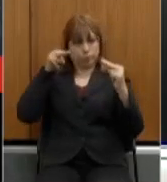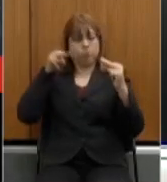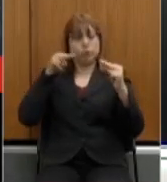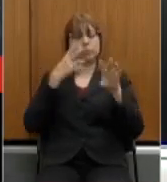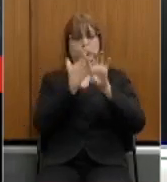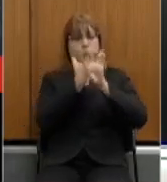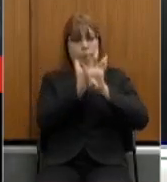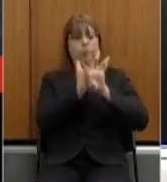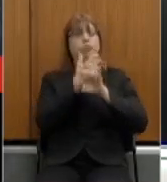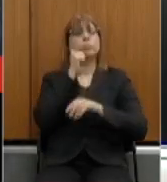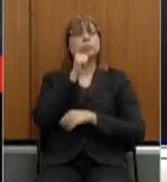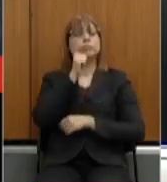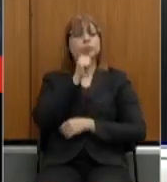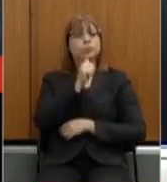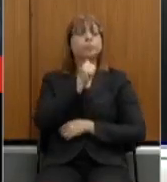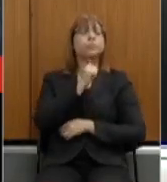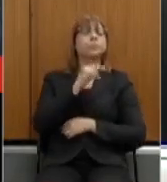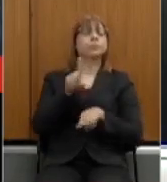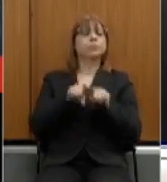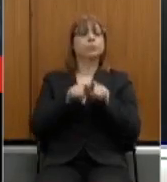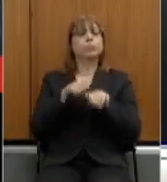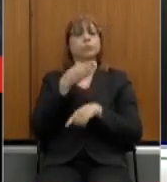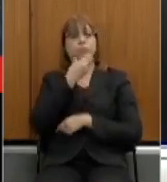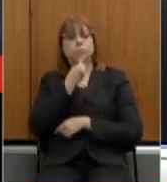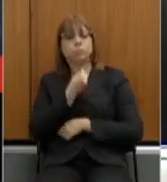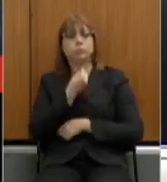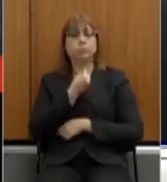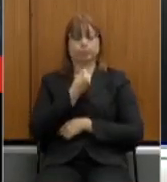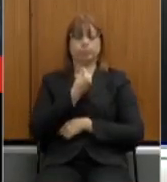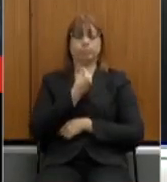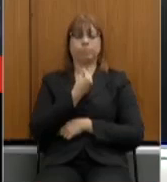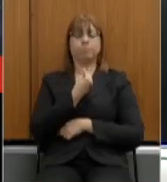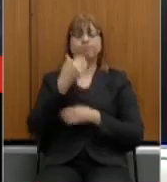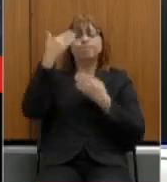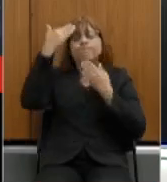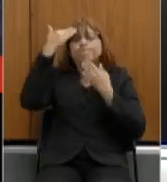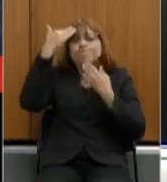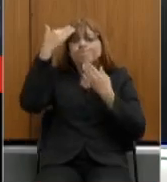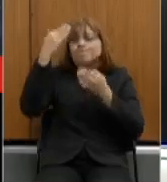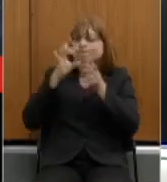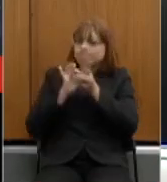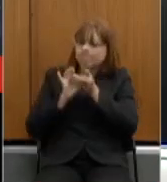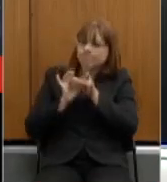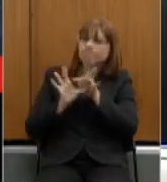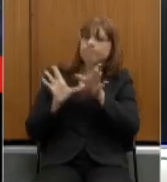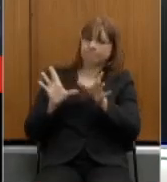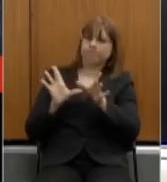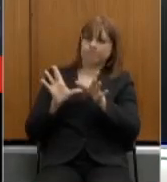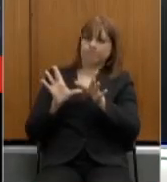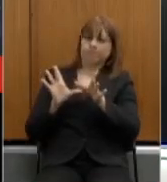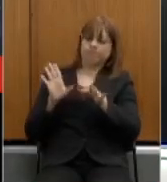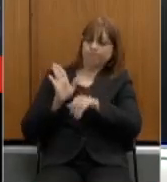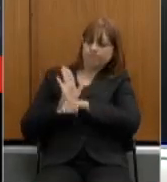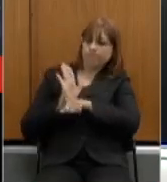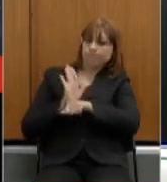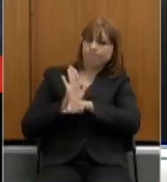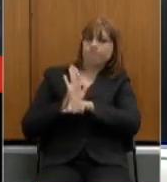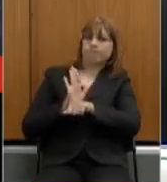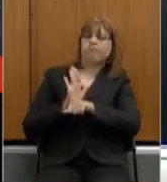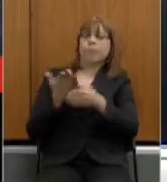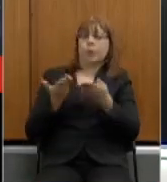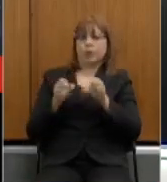as Excelentíssimas Senhoras e Excelentíssimos Senhores, aqui agradecemos pela disponibilidade em contribuir com este